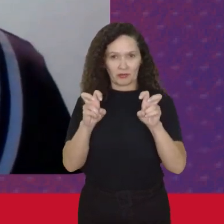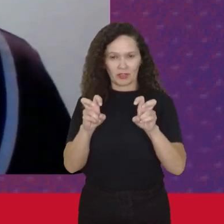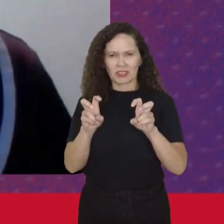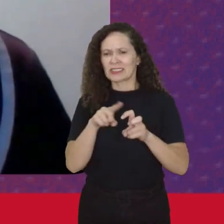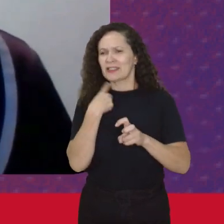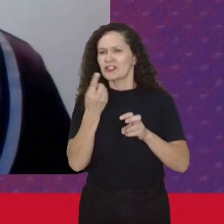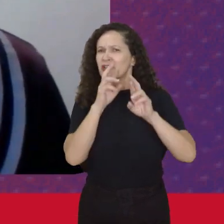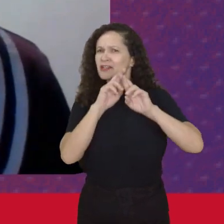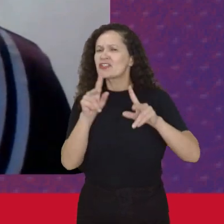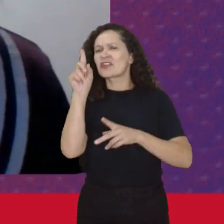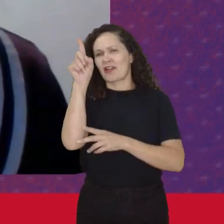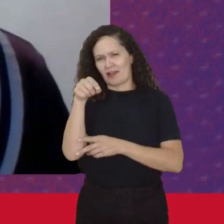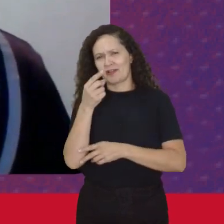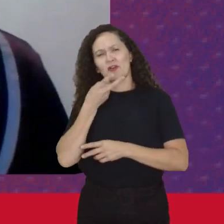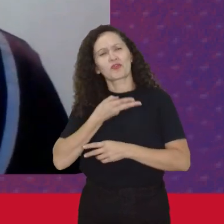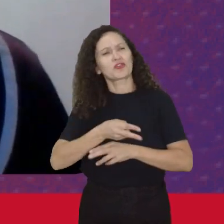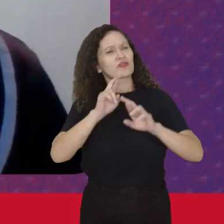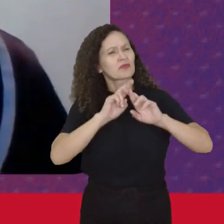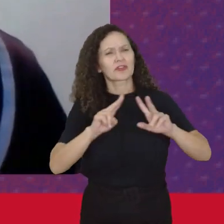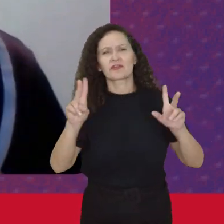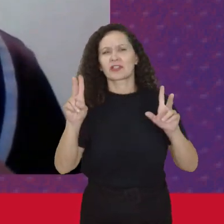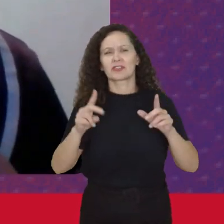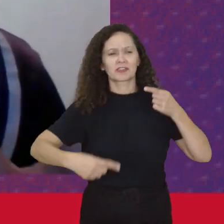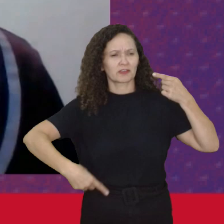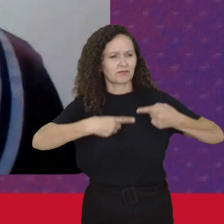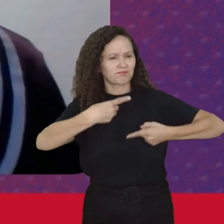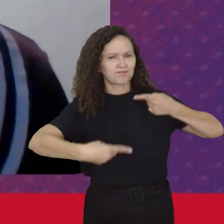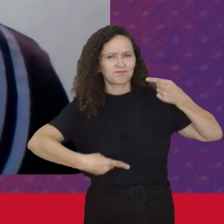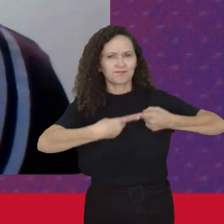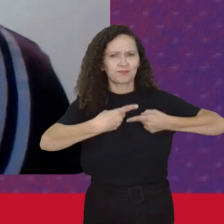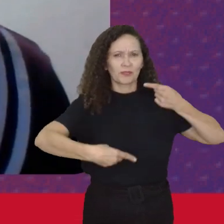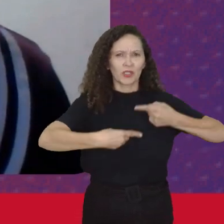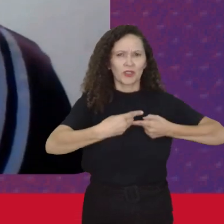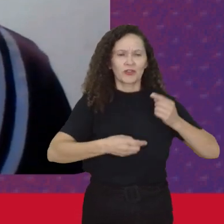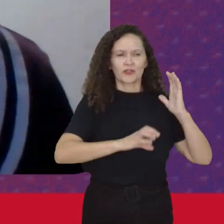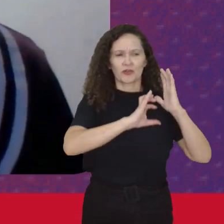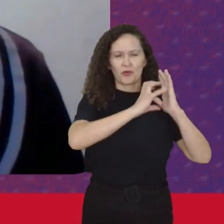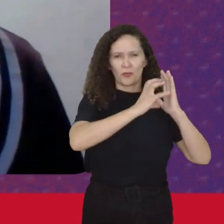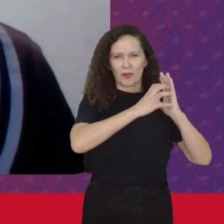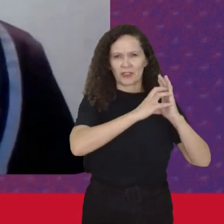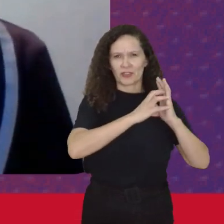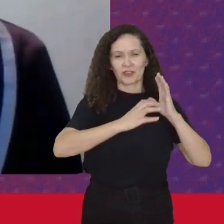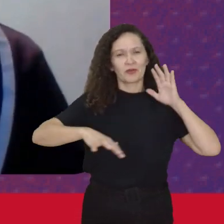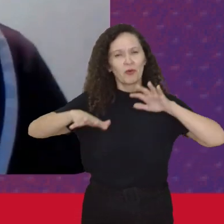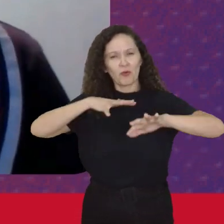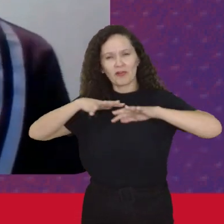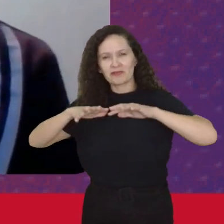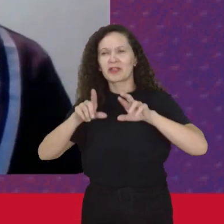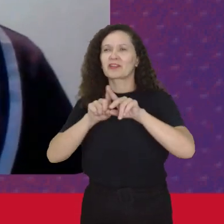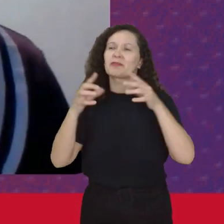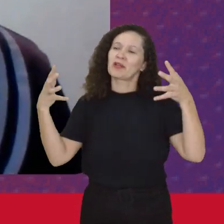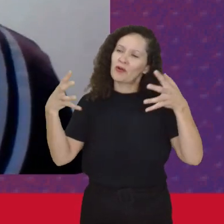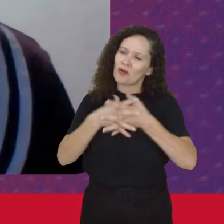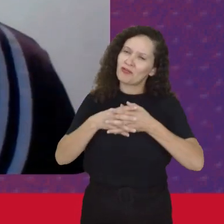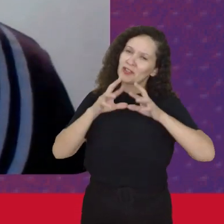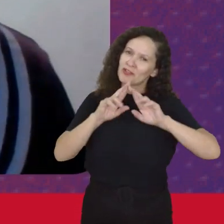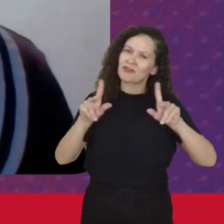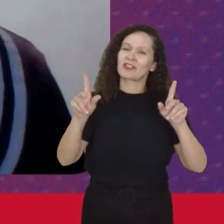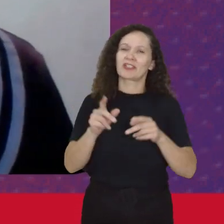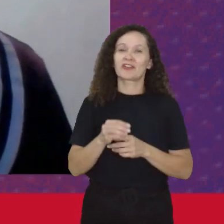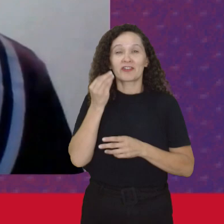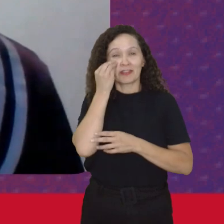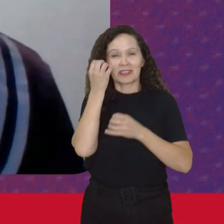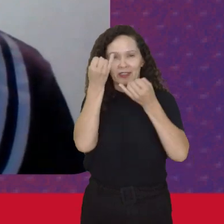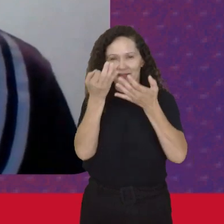diferenças A gente continua Tendo diferenças A gente continua Tendo muitos Conflitos Que eu vou tentar Falar um pouquinho De